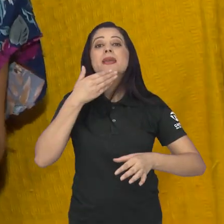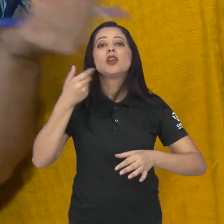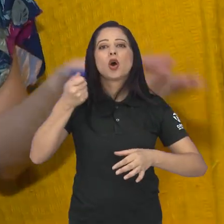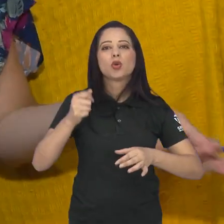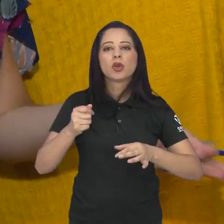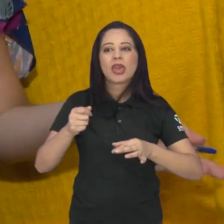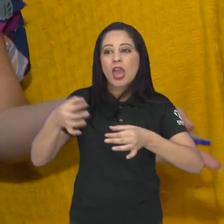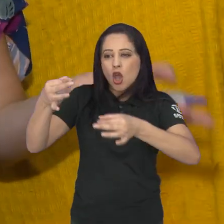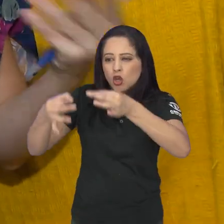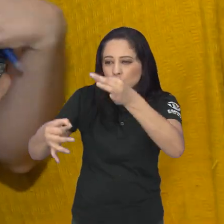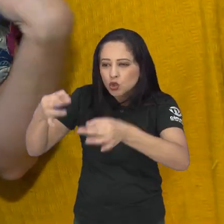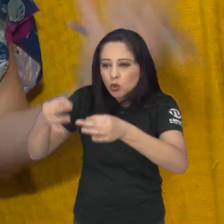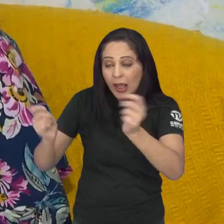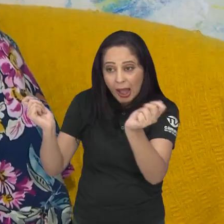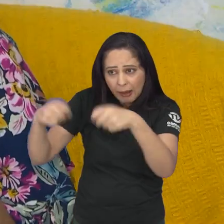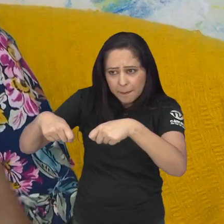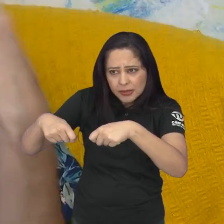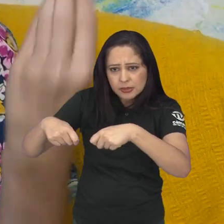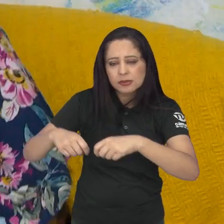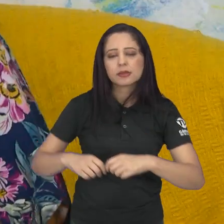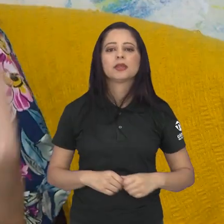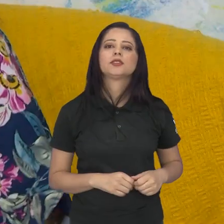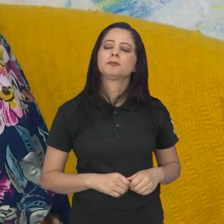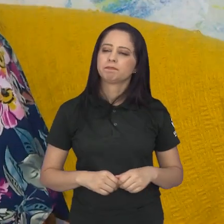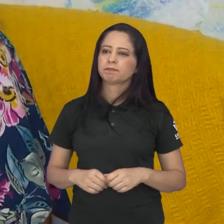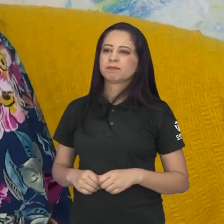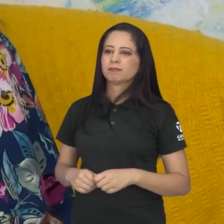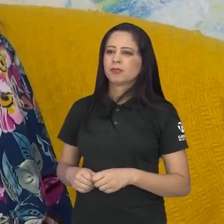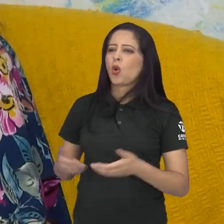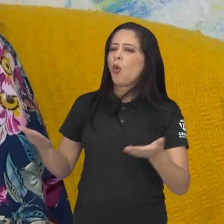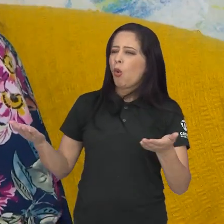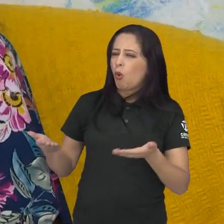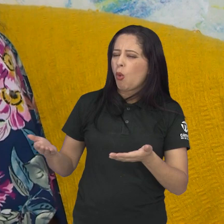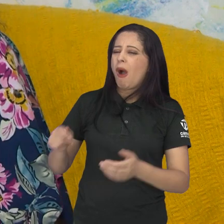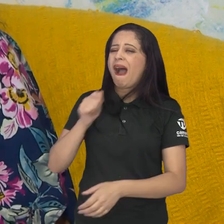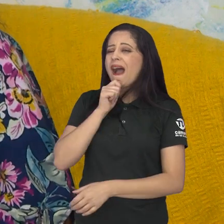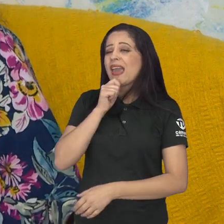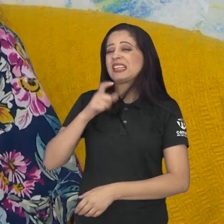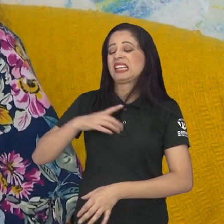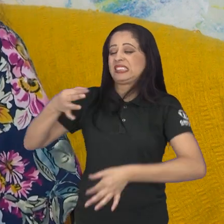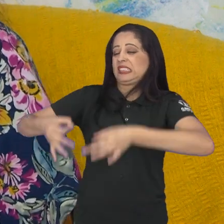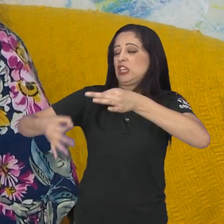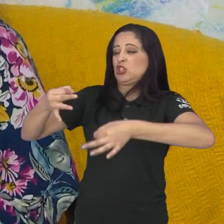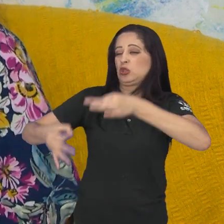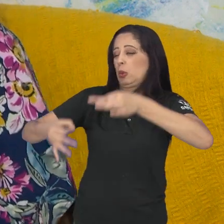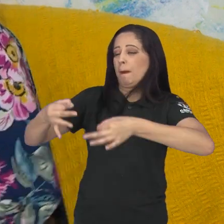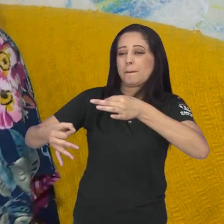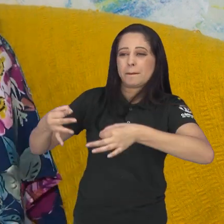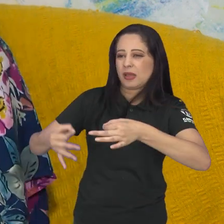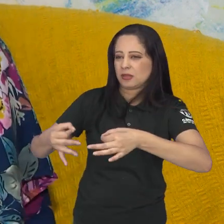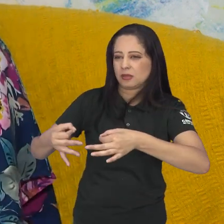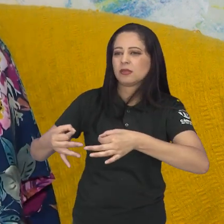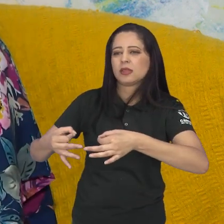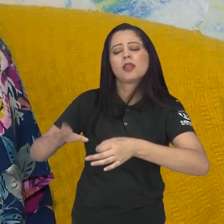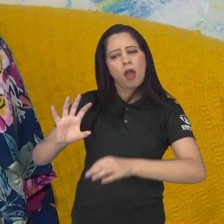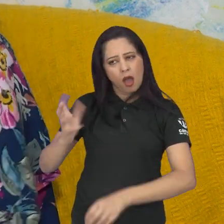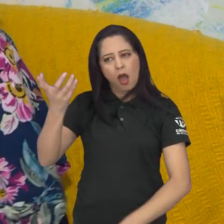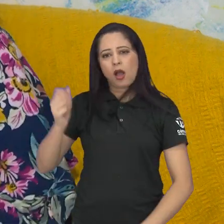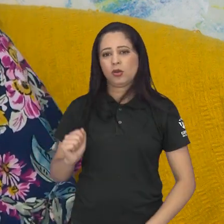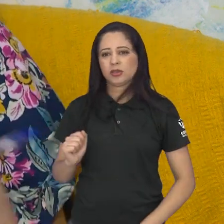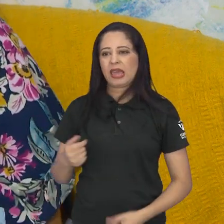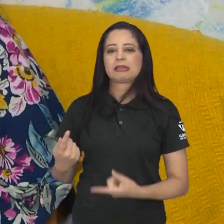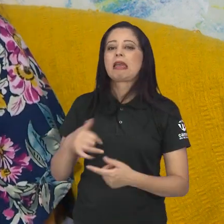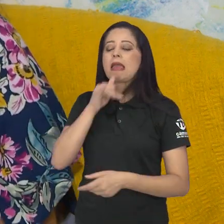pela capacidade e não pelo gênero. Hoje que existe um questionamento muito grande. A gente sabe que as pessoas são competentes na sua